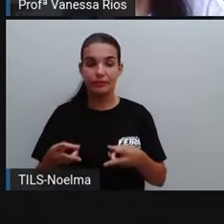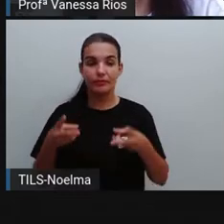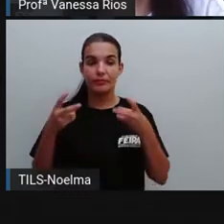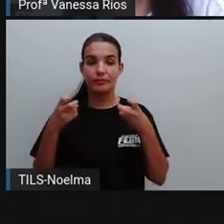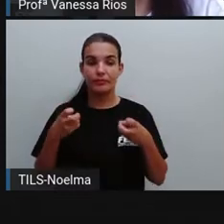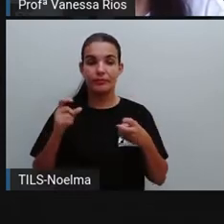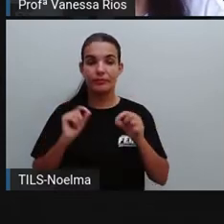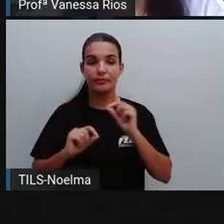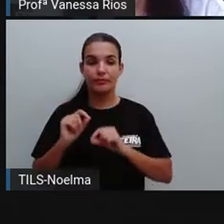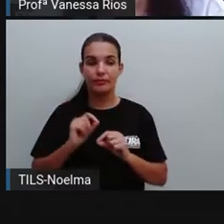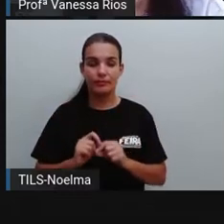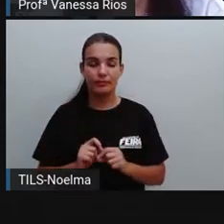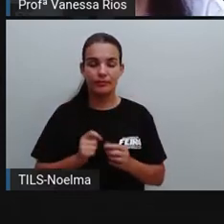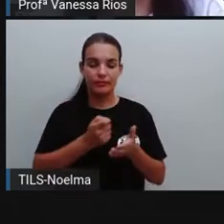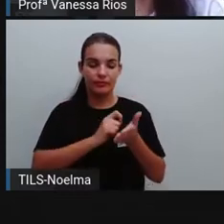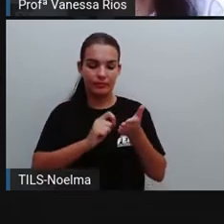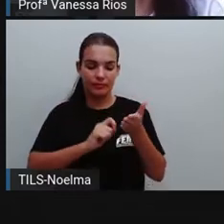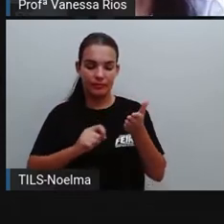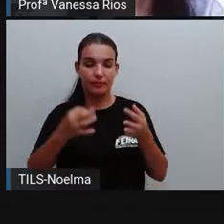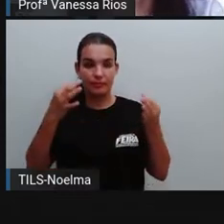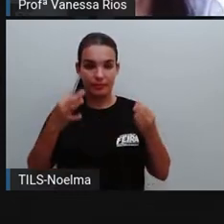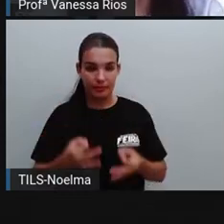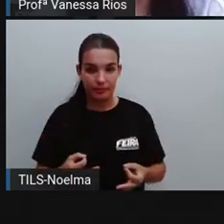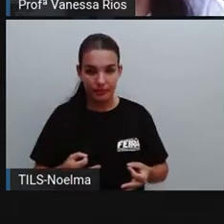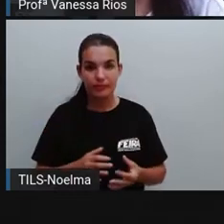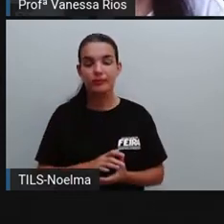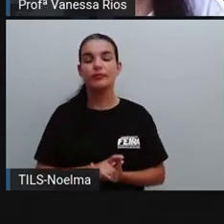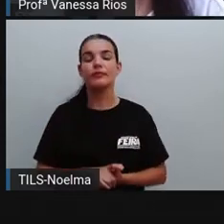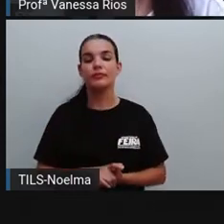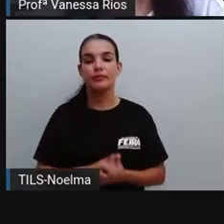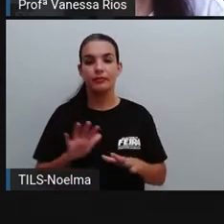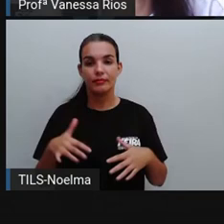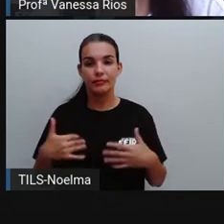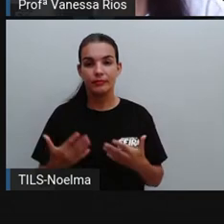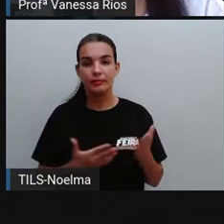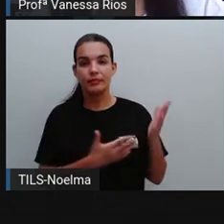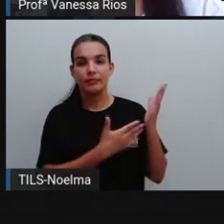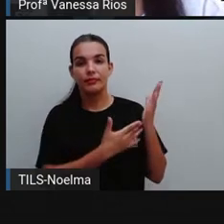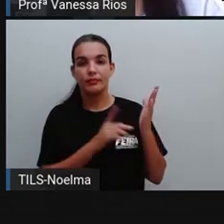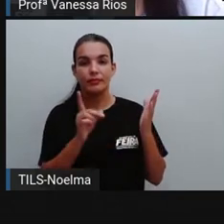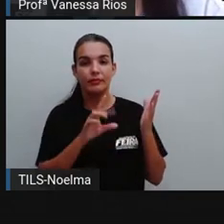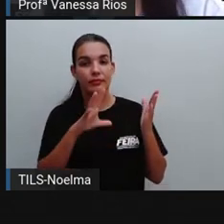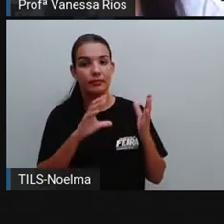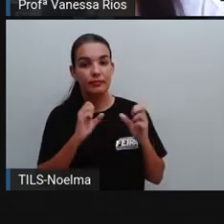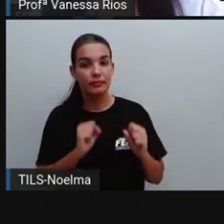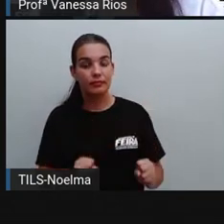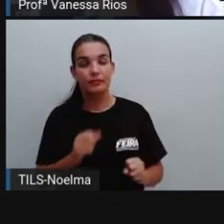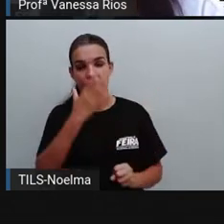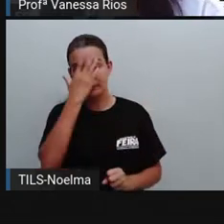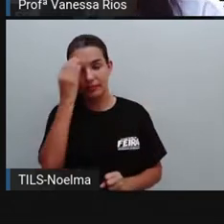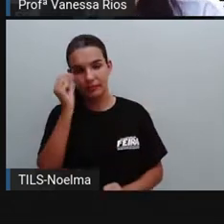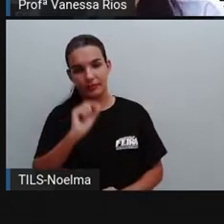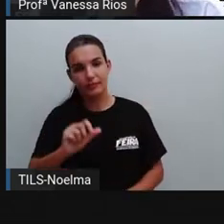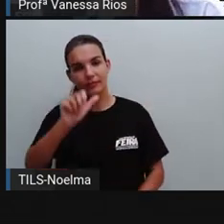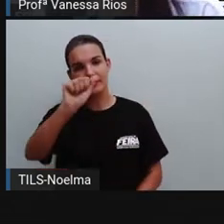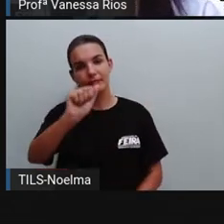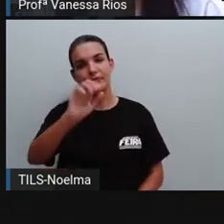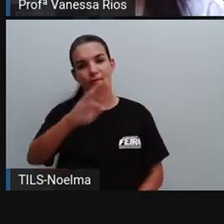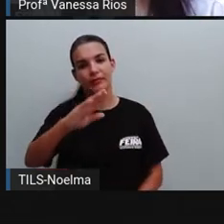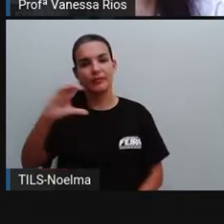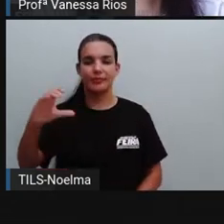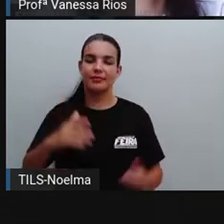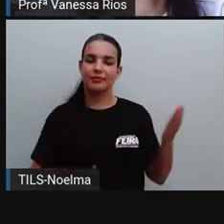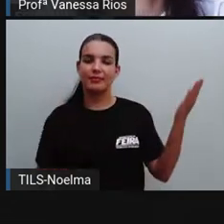forma ortográfica correta de muitas delas, a gente não pode deixar de falar do nosso alfabeto.